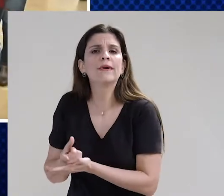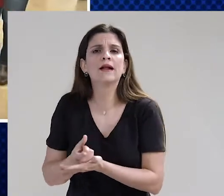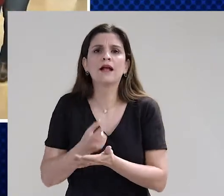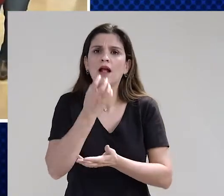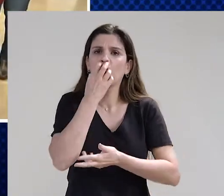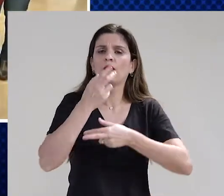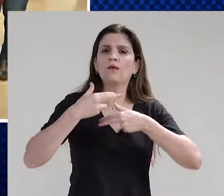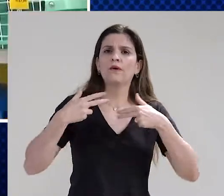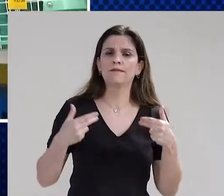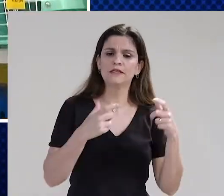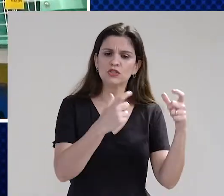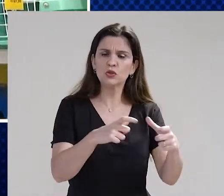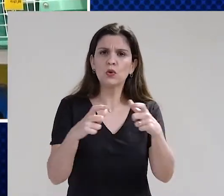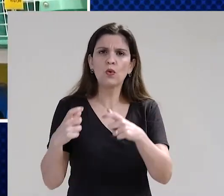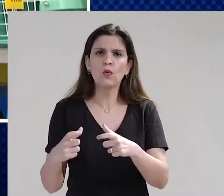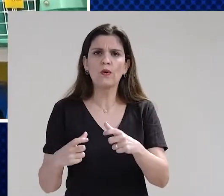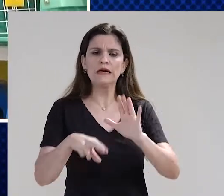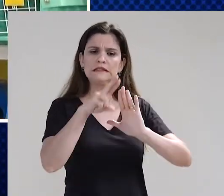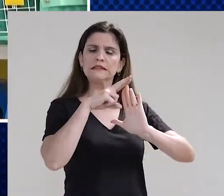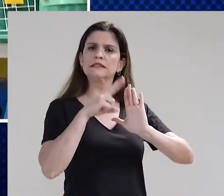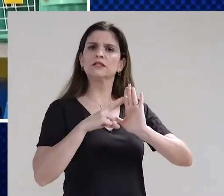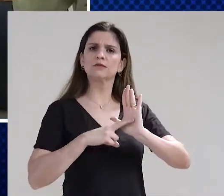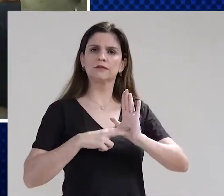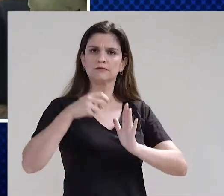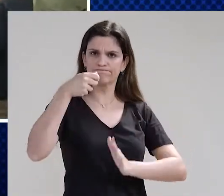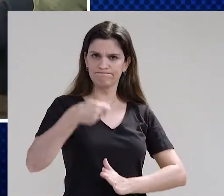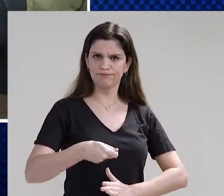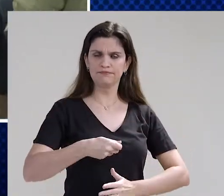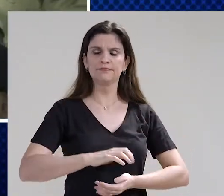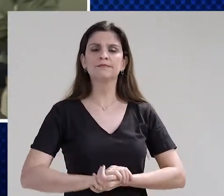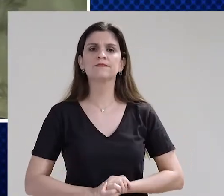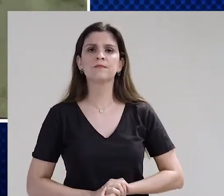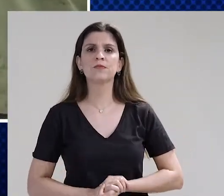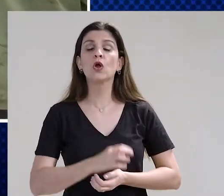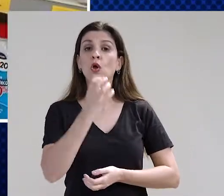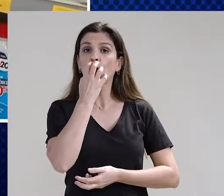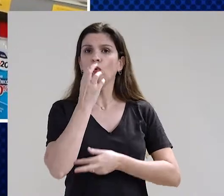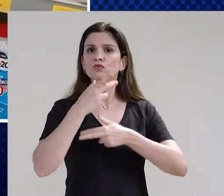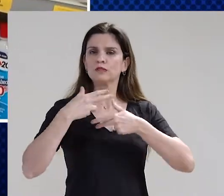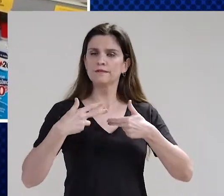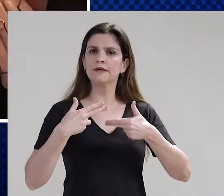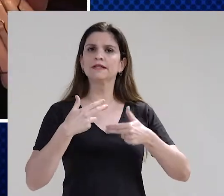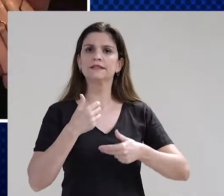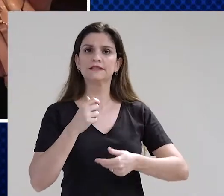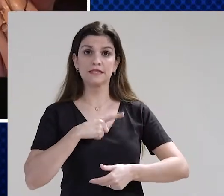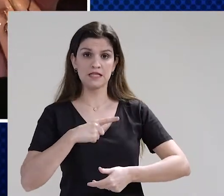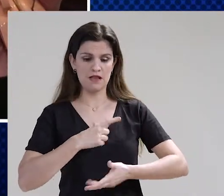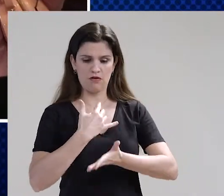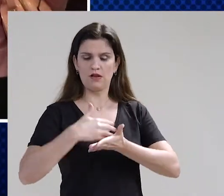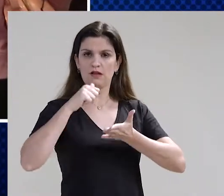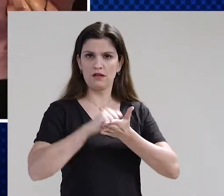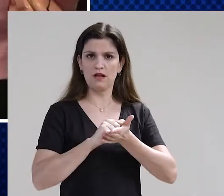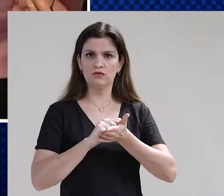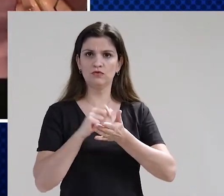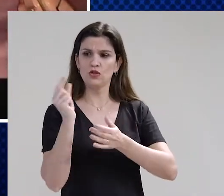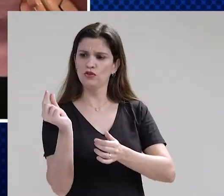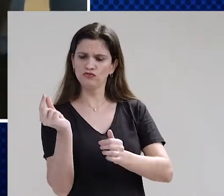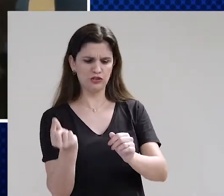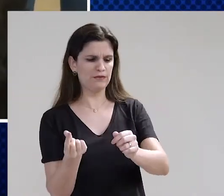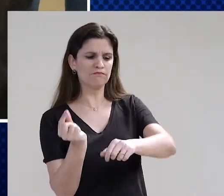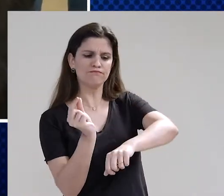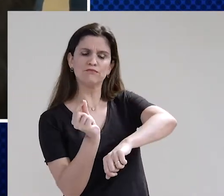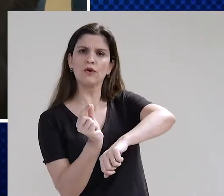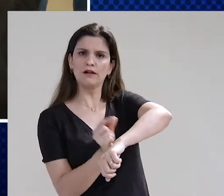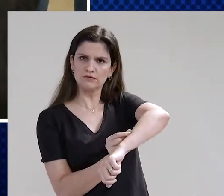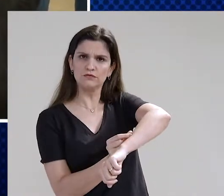à compra de animais somente será possível em locais devidamente regulamentados. Os animais serão cadastrados